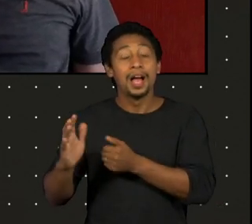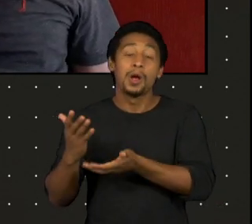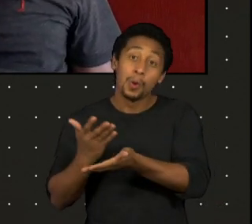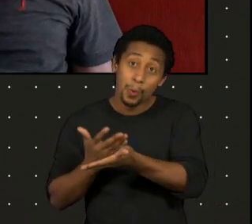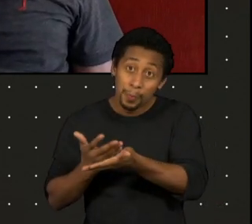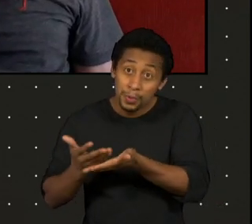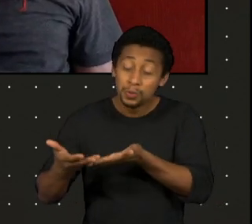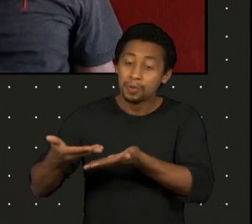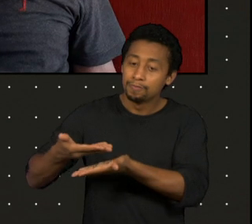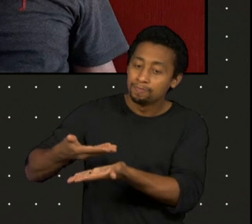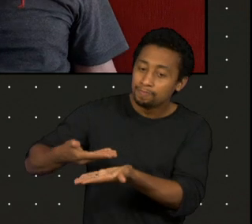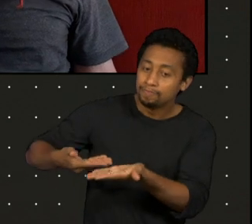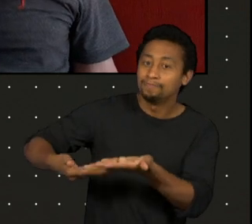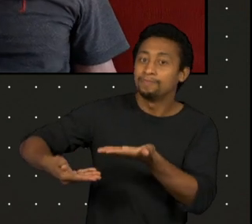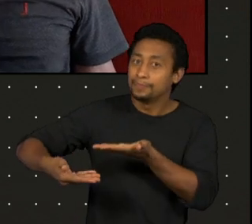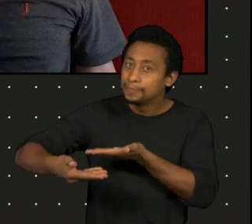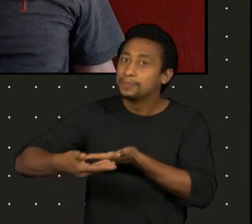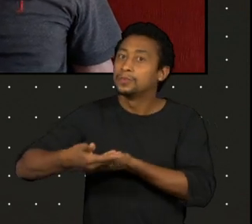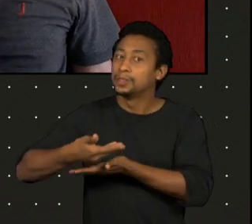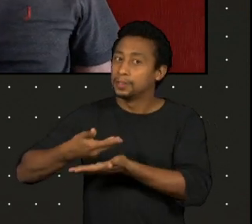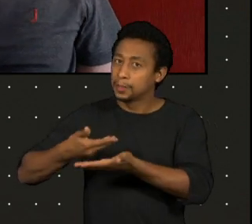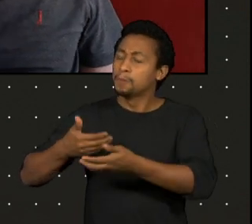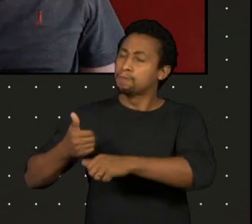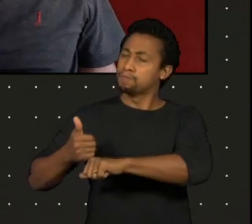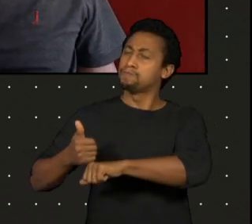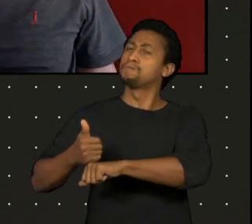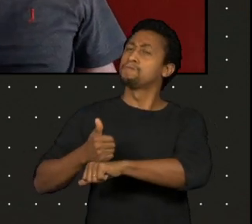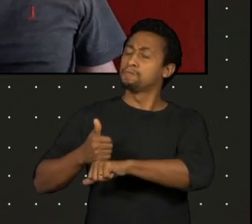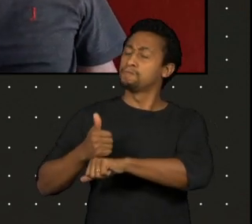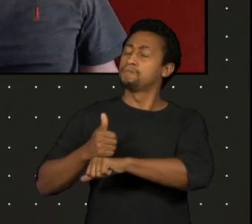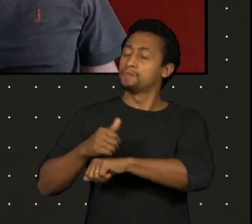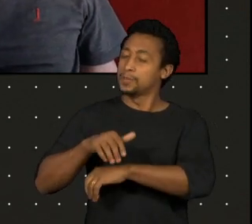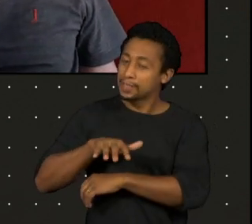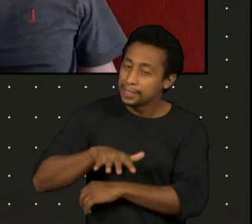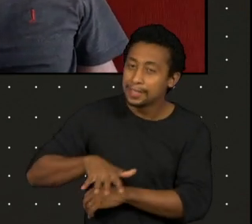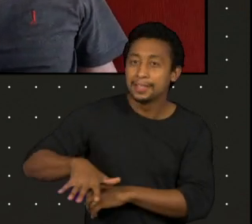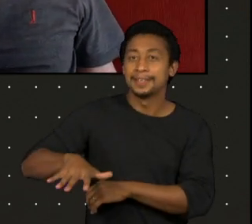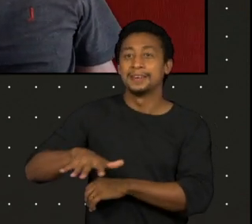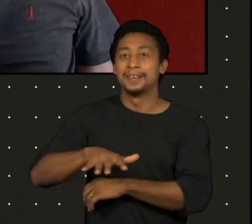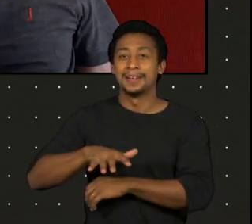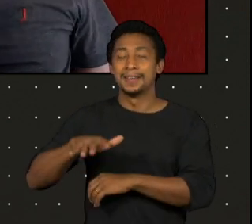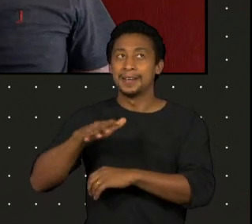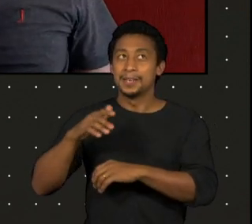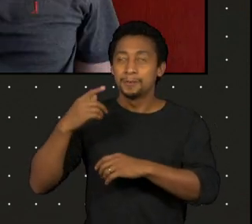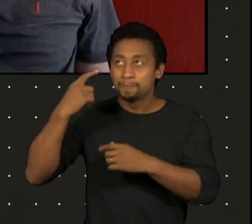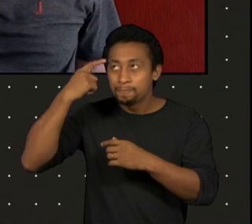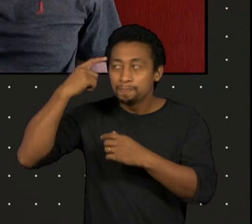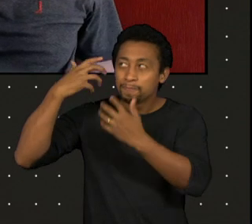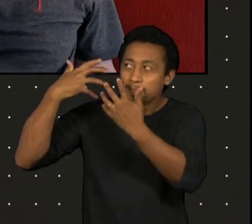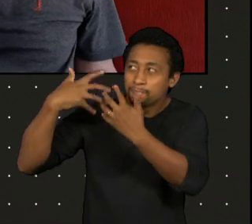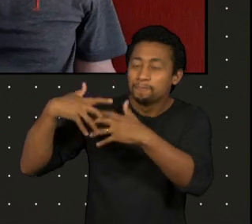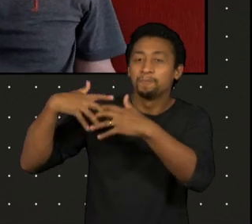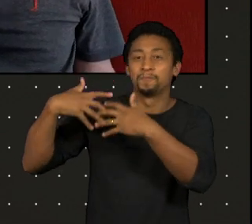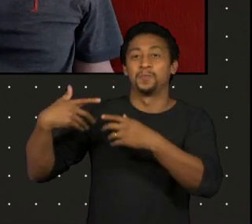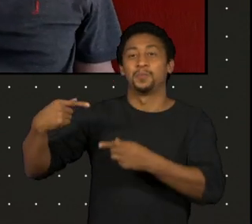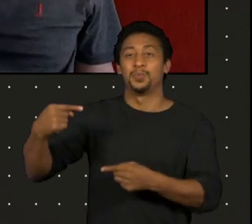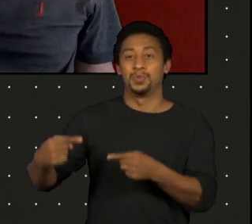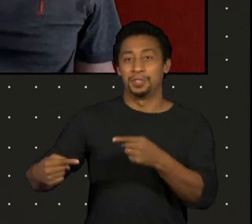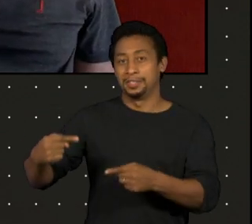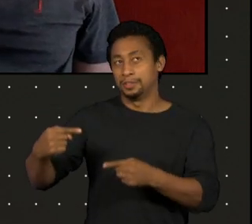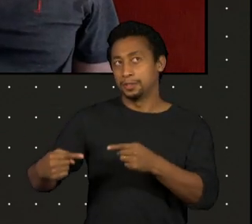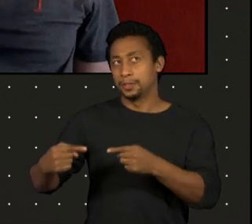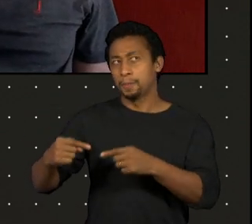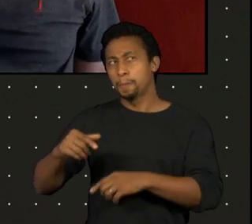mais profícua do ponto de vista de pensamento político. Lá pelos anos